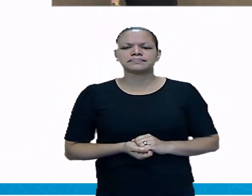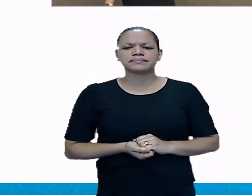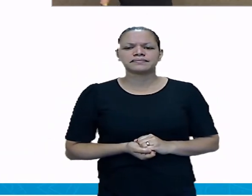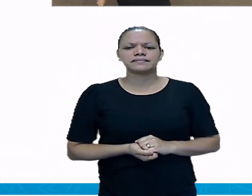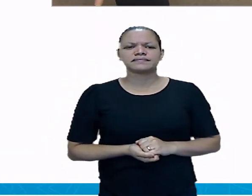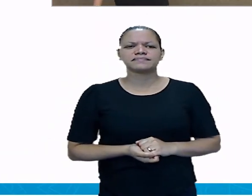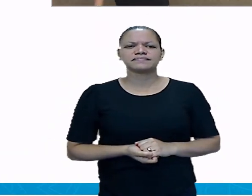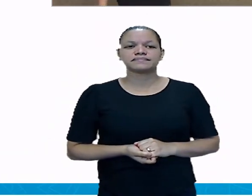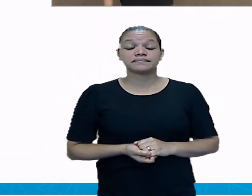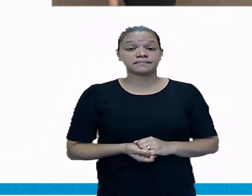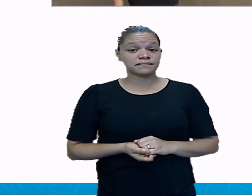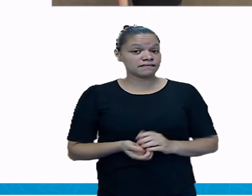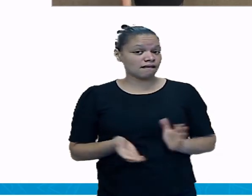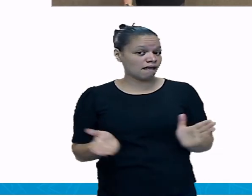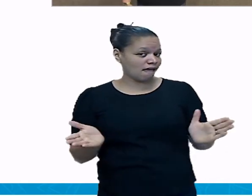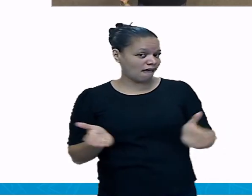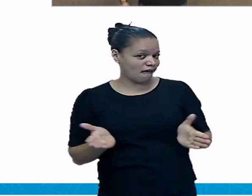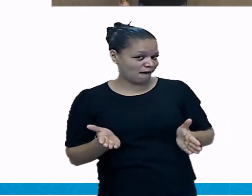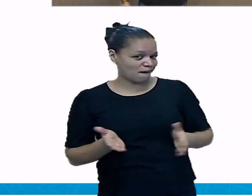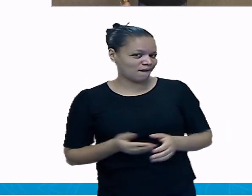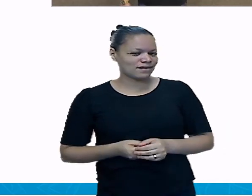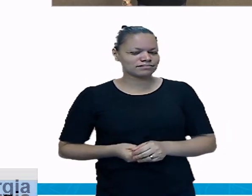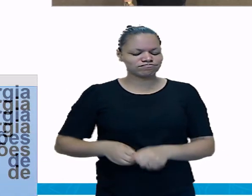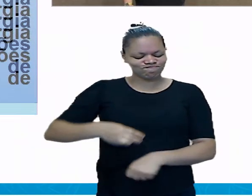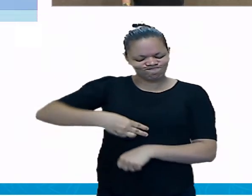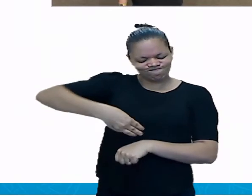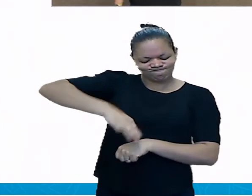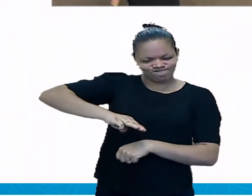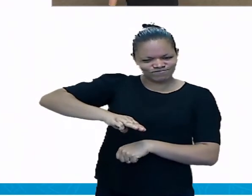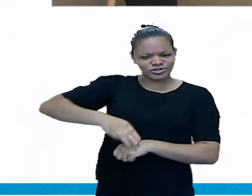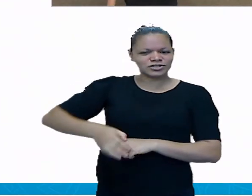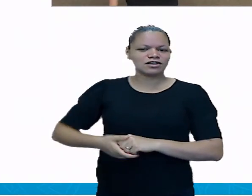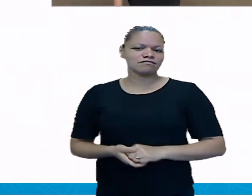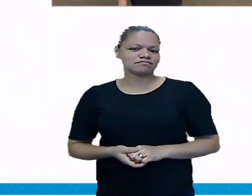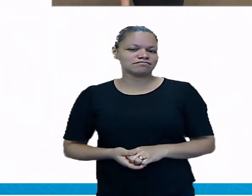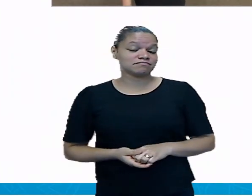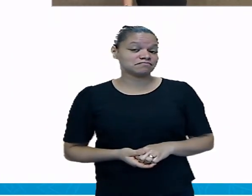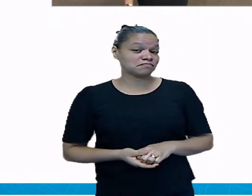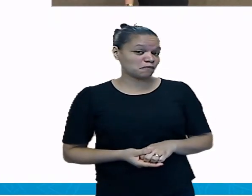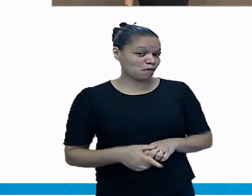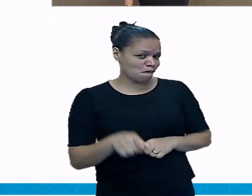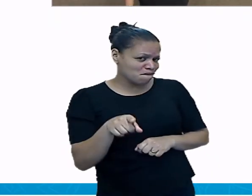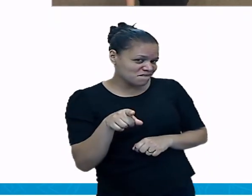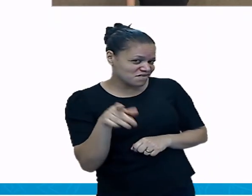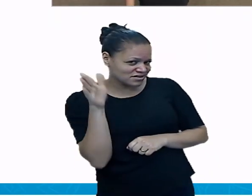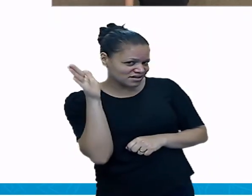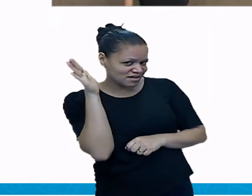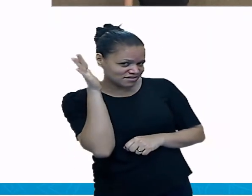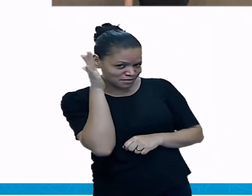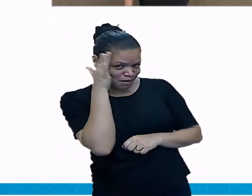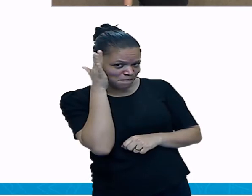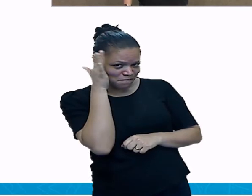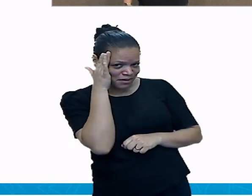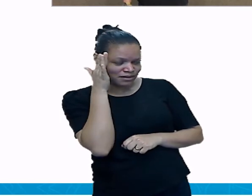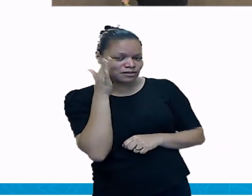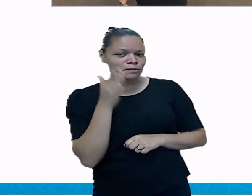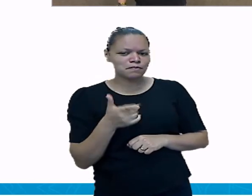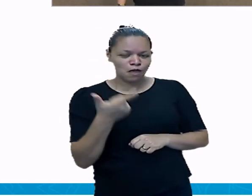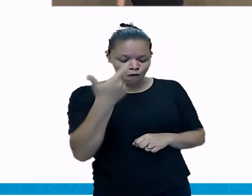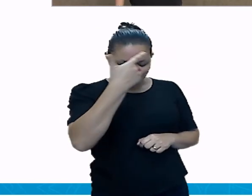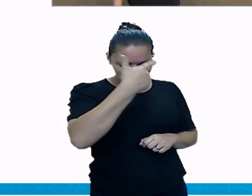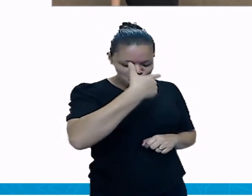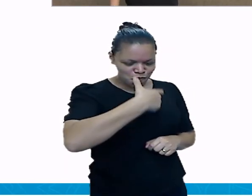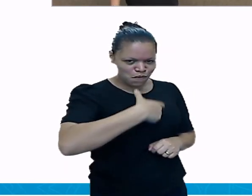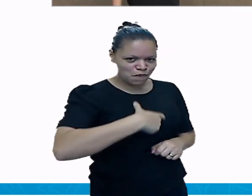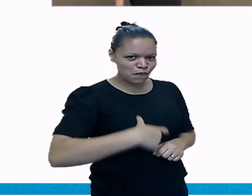Vamos a algumas curiosidades. Você sabia que nosso corpo retira